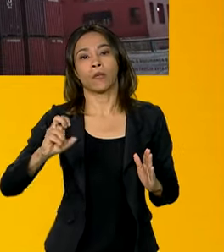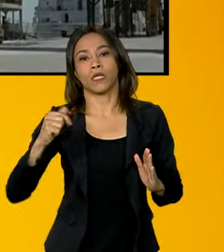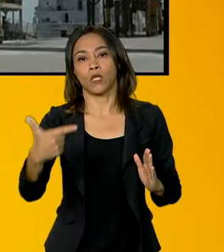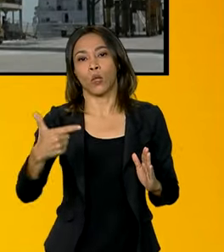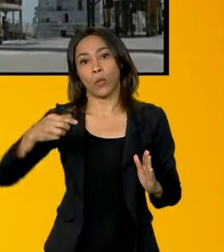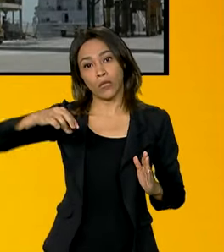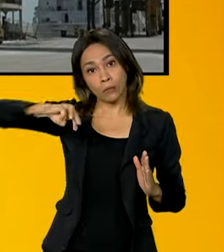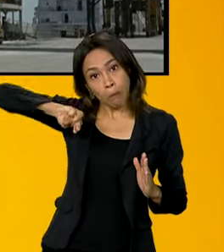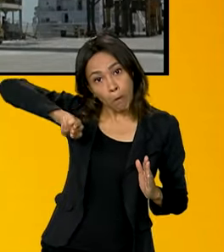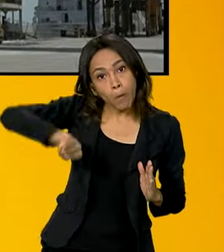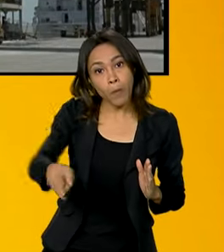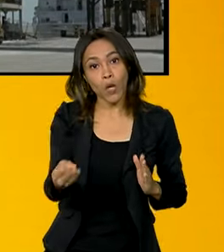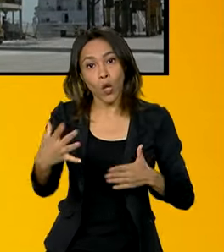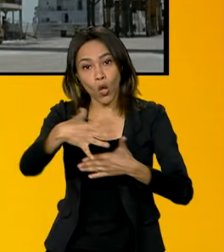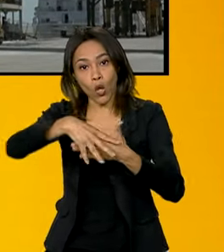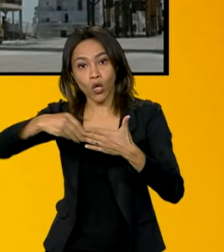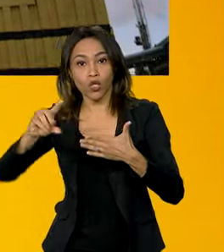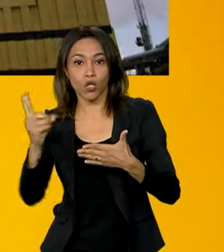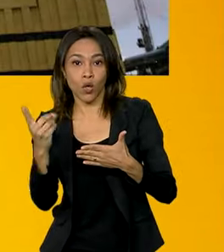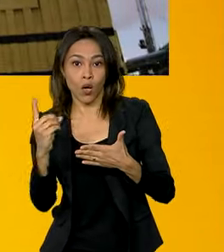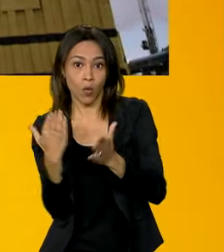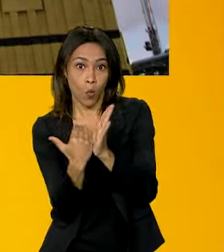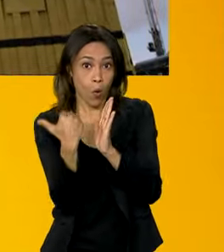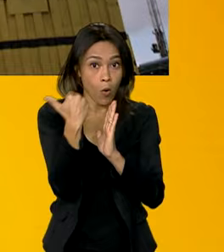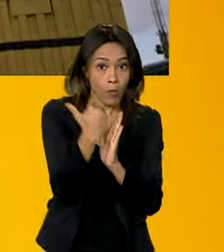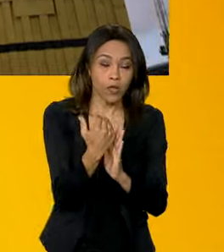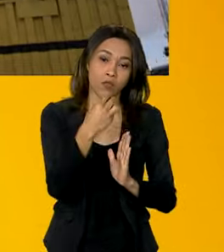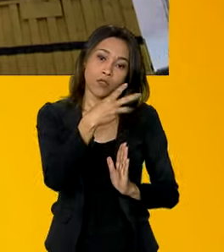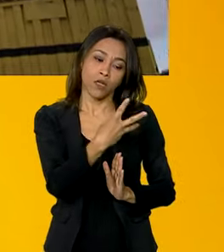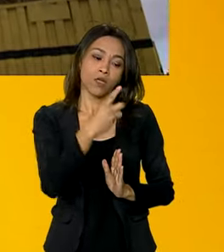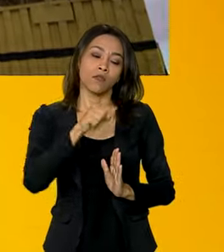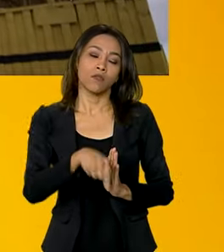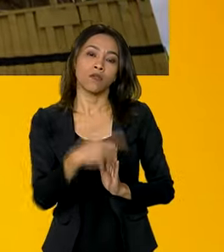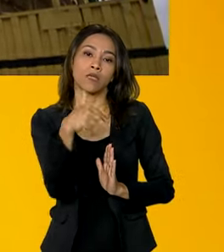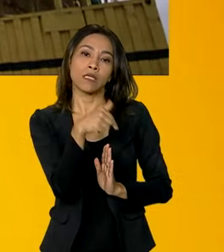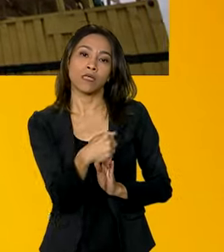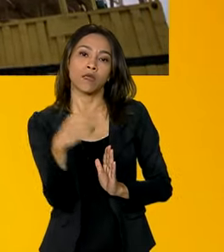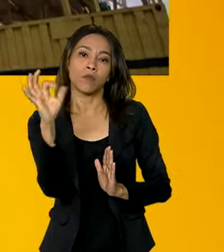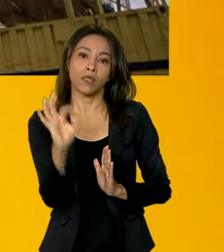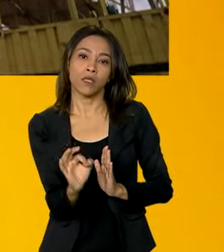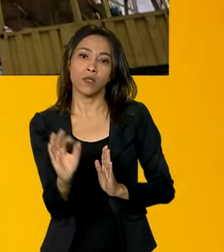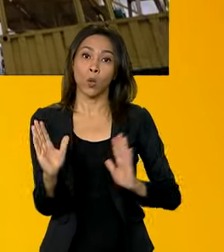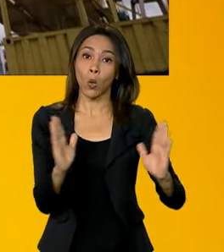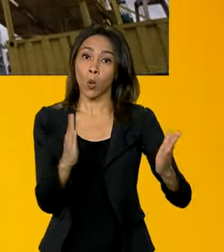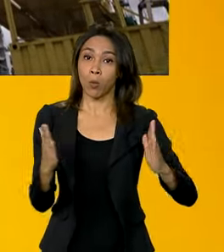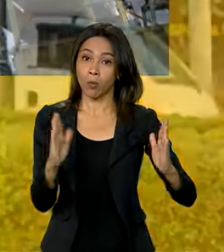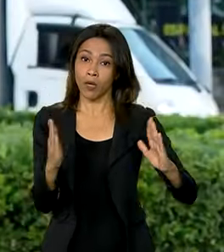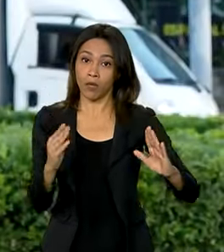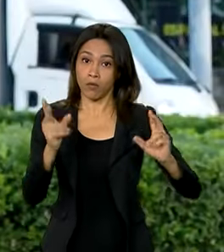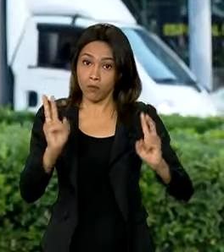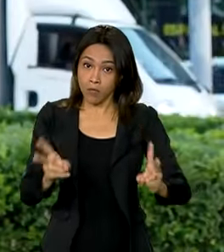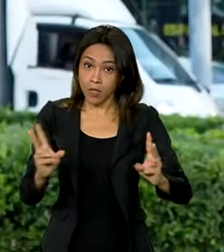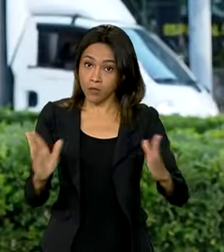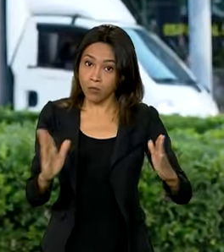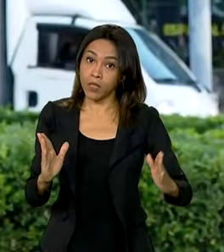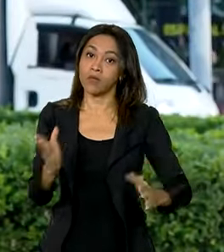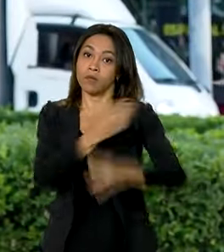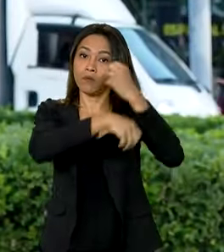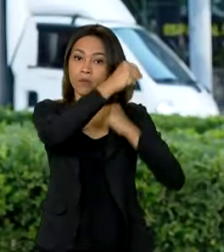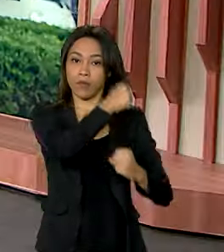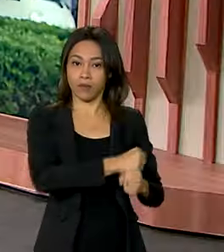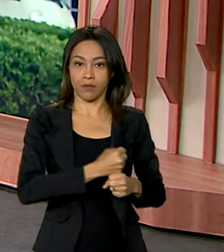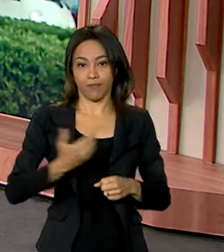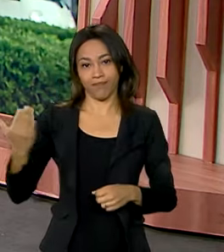de dólares. Um crescimento de 3,7% em relação ao mesmo período do ano anterior. Eu volto com você, Vanessa.